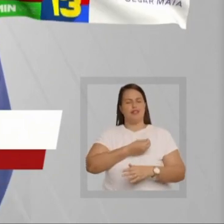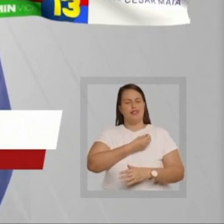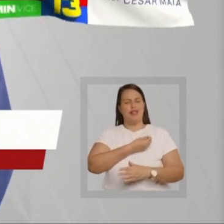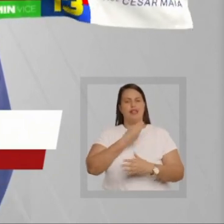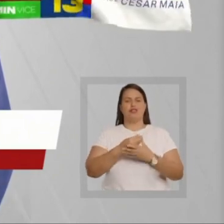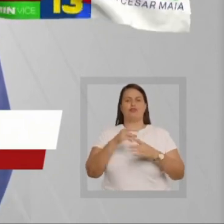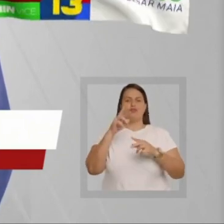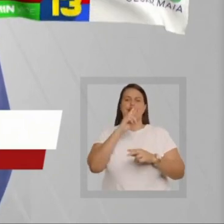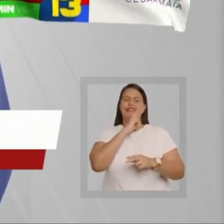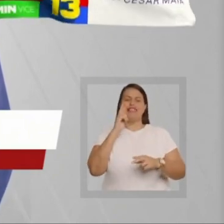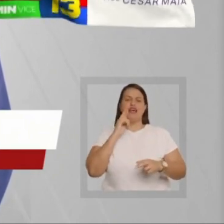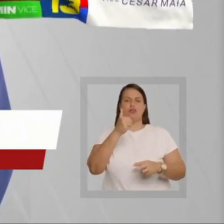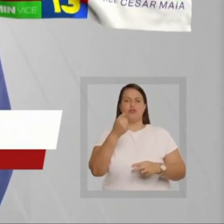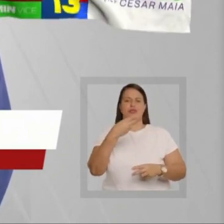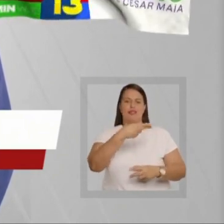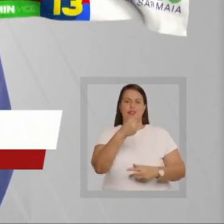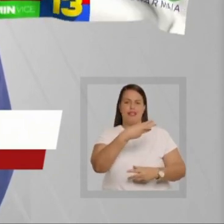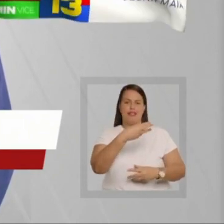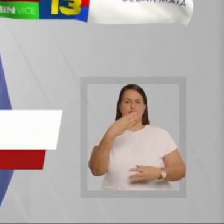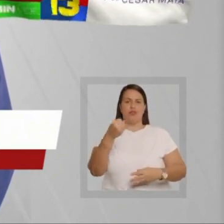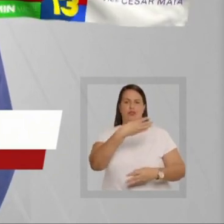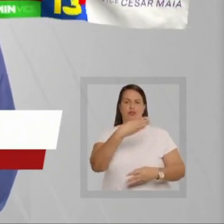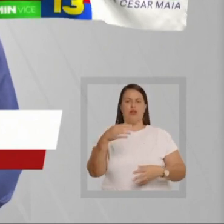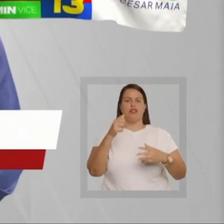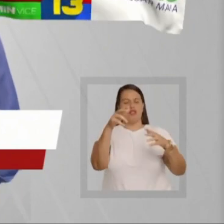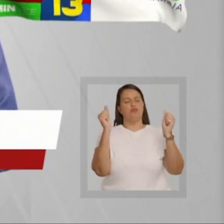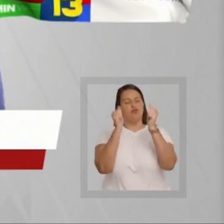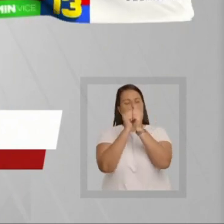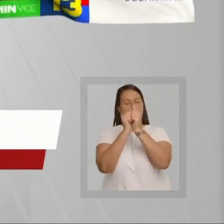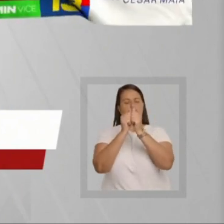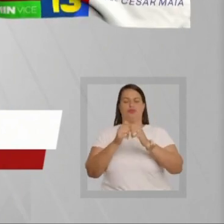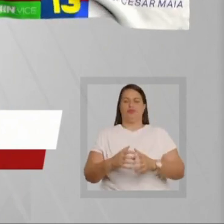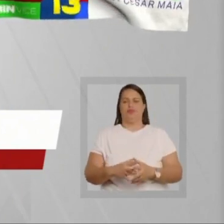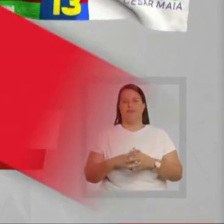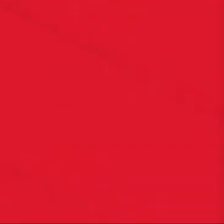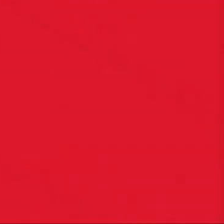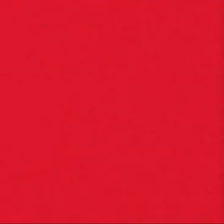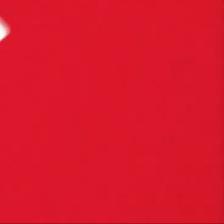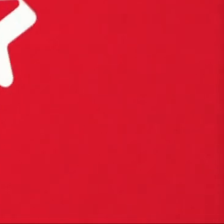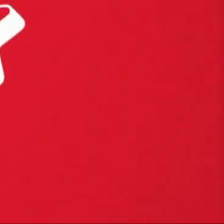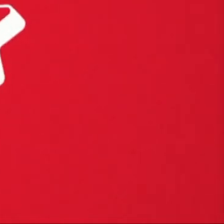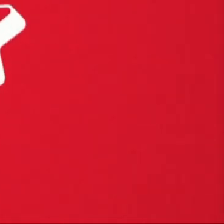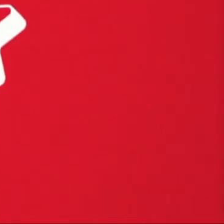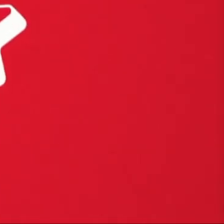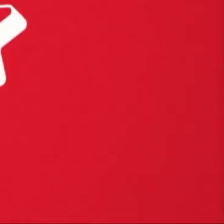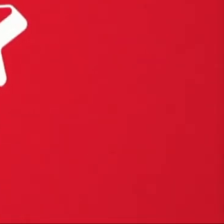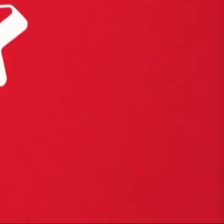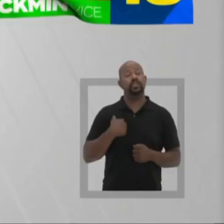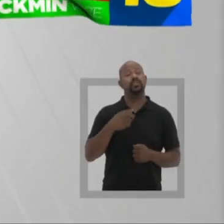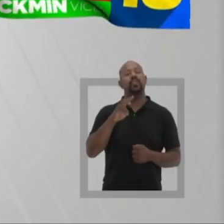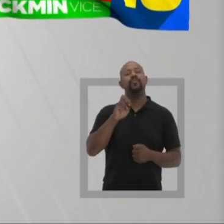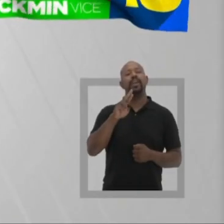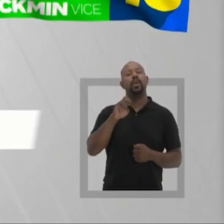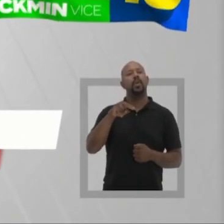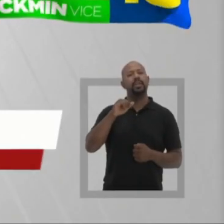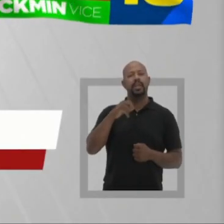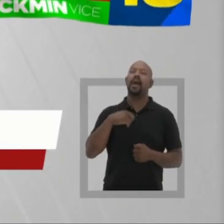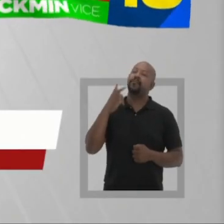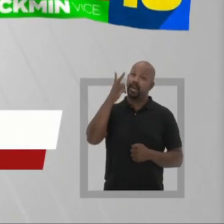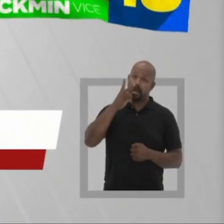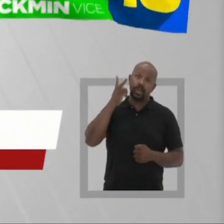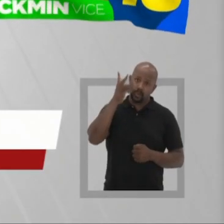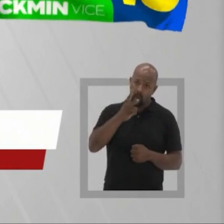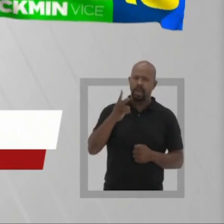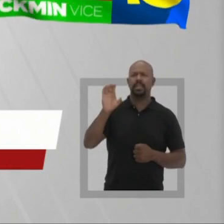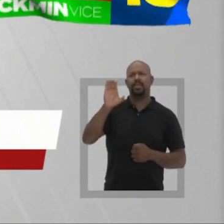cidades. Renato Machado, 13444. Vamos juntos. Vote 13. Eu sou Verônica